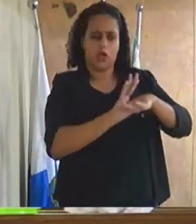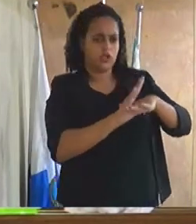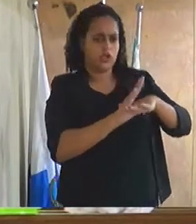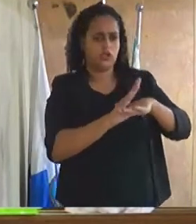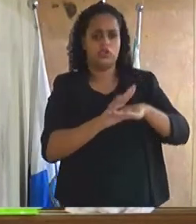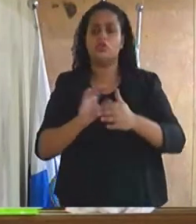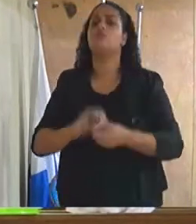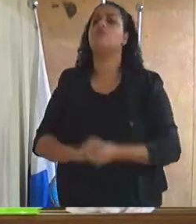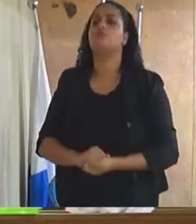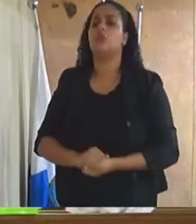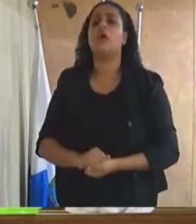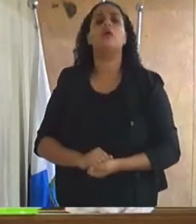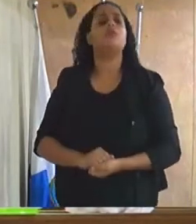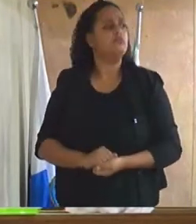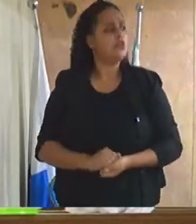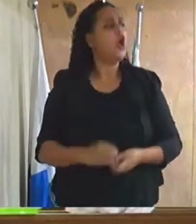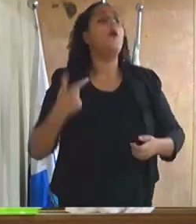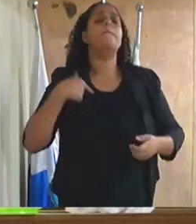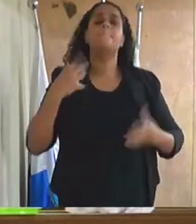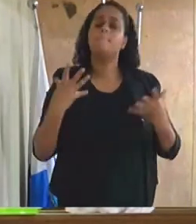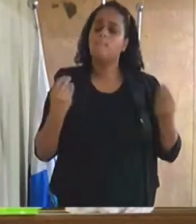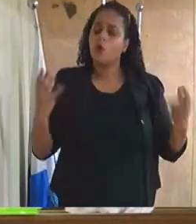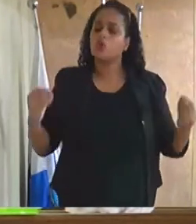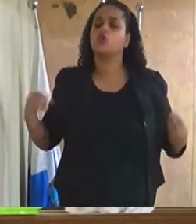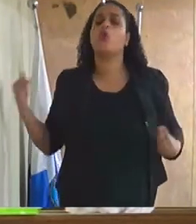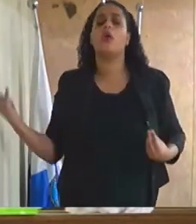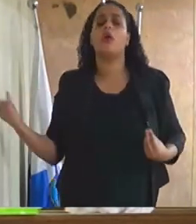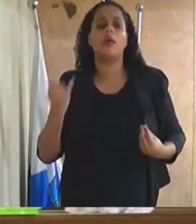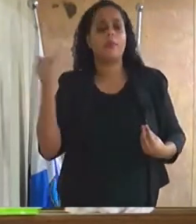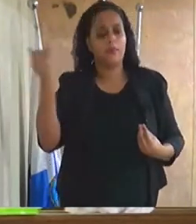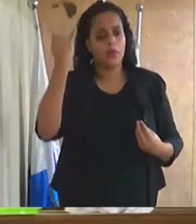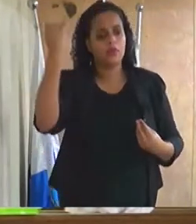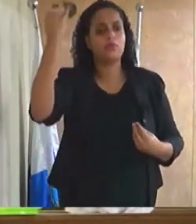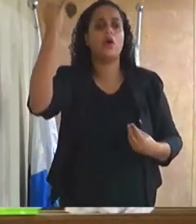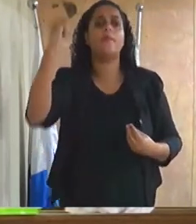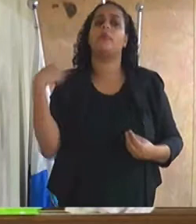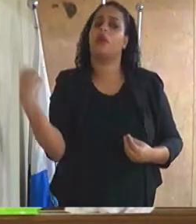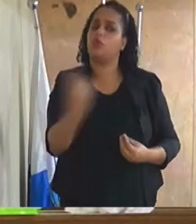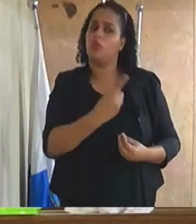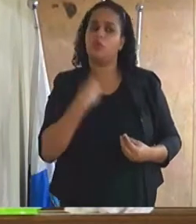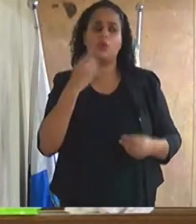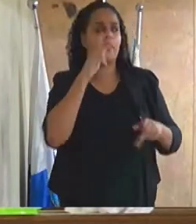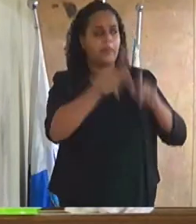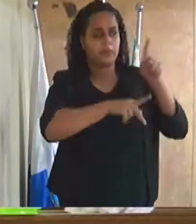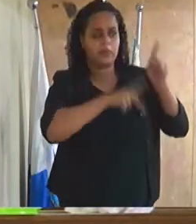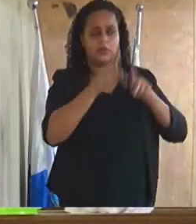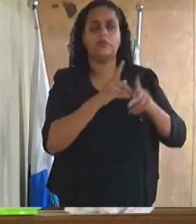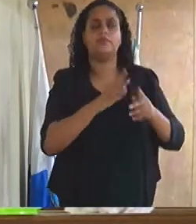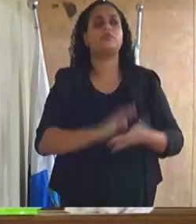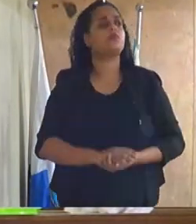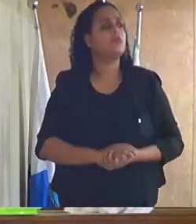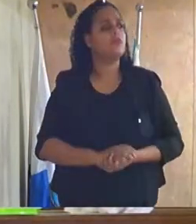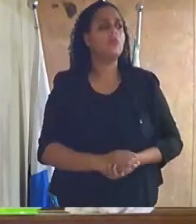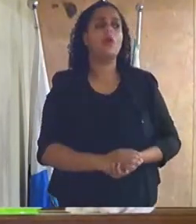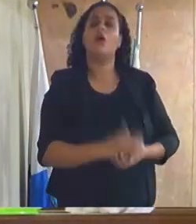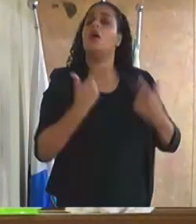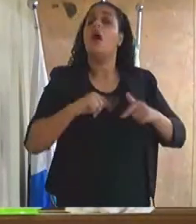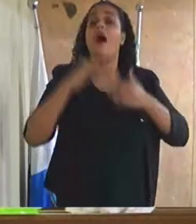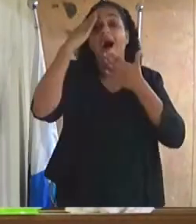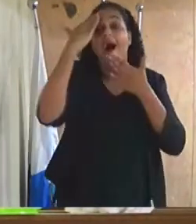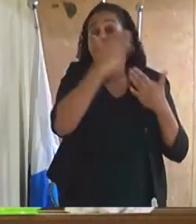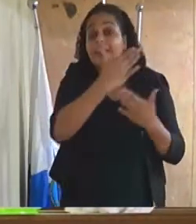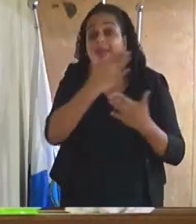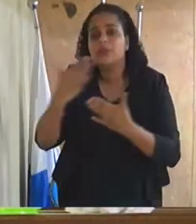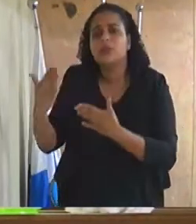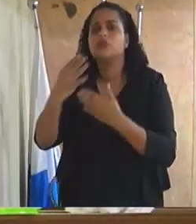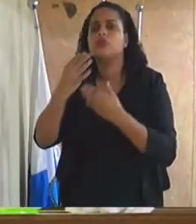um legado de extrema importância para a nossa população sem mais agradeço a todos desejo